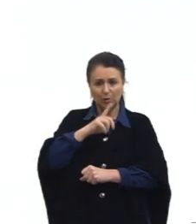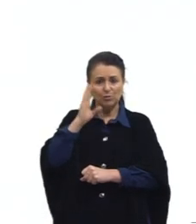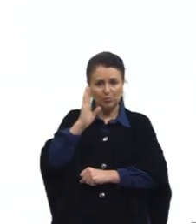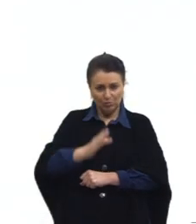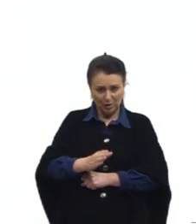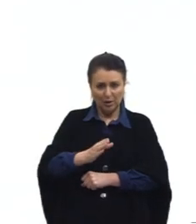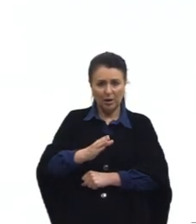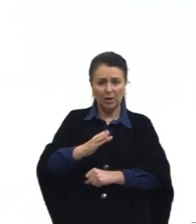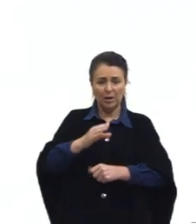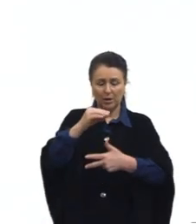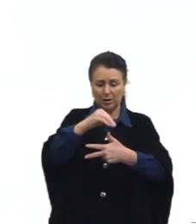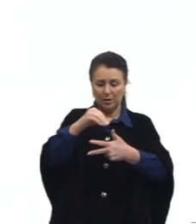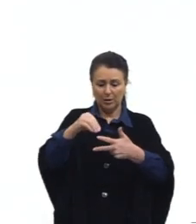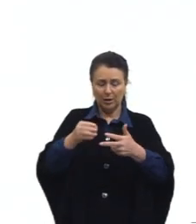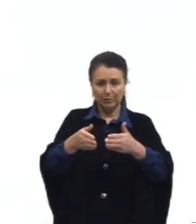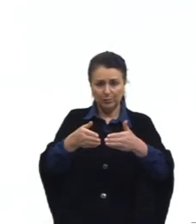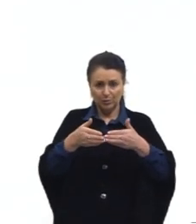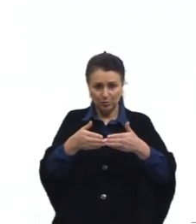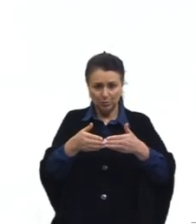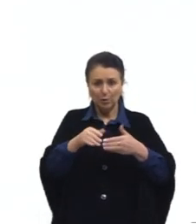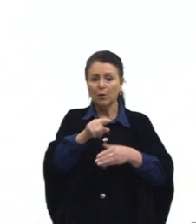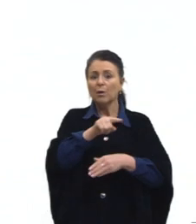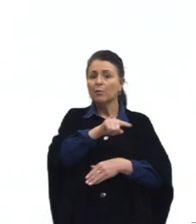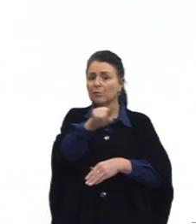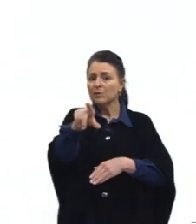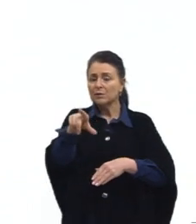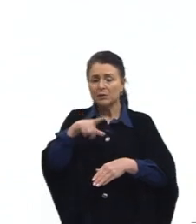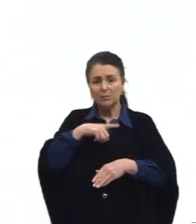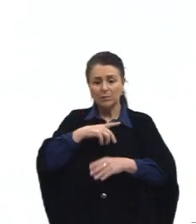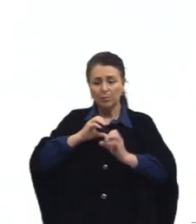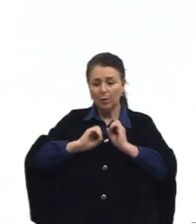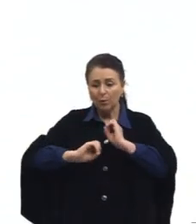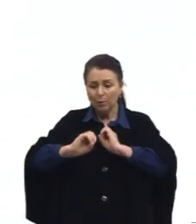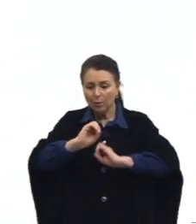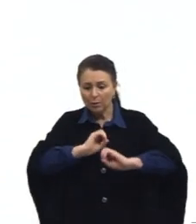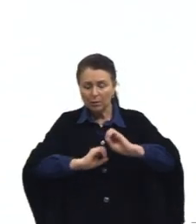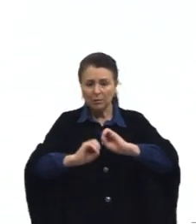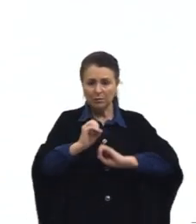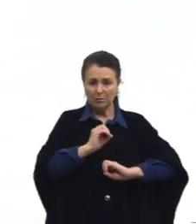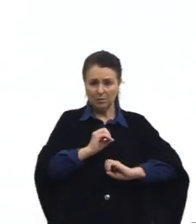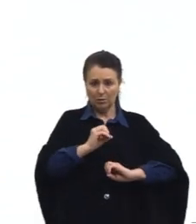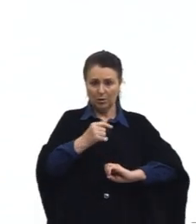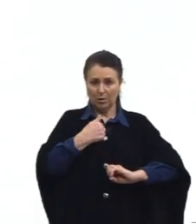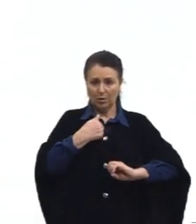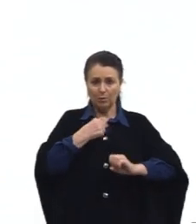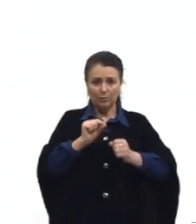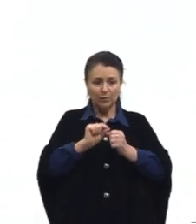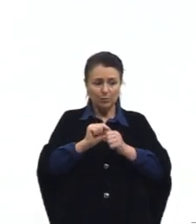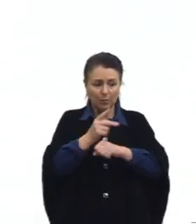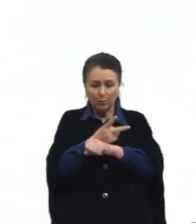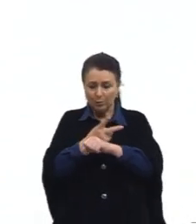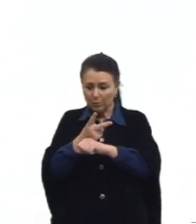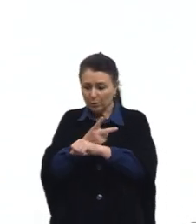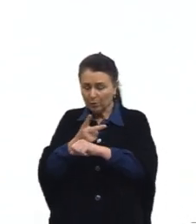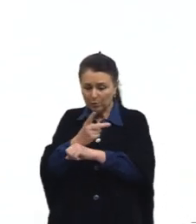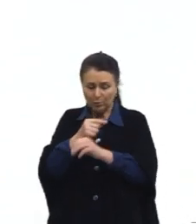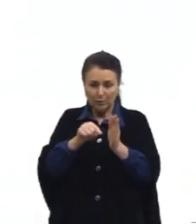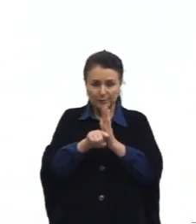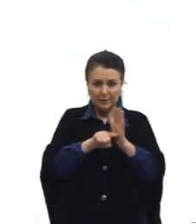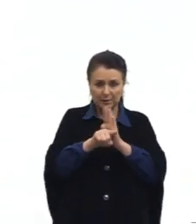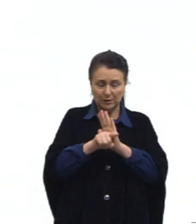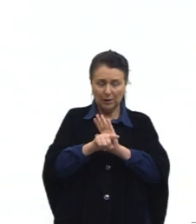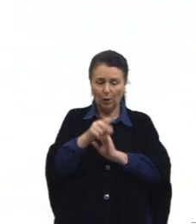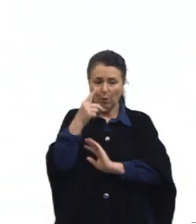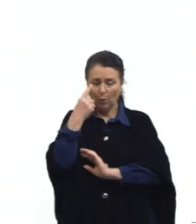vocês têm aí um norte que vai orientar os estudos de vocês. Eu fiz uma procura, por exemplo, eu peguei